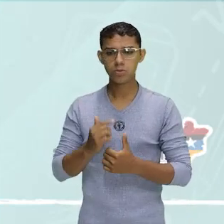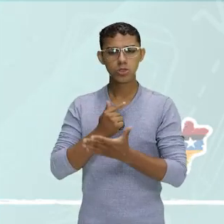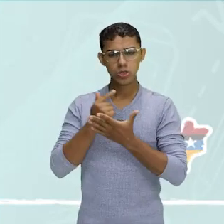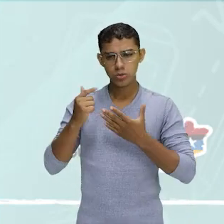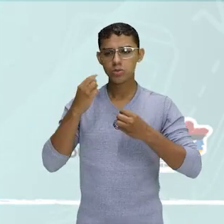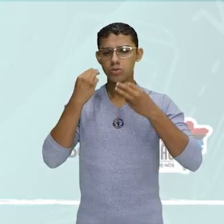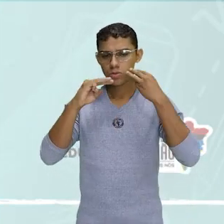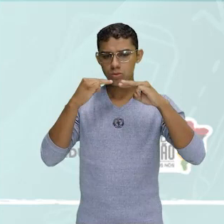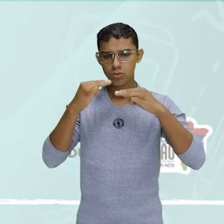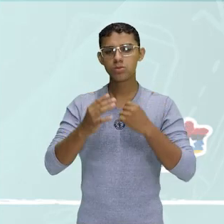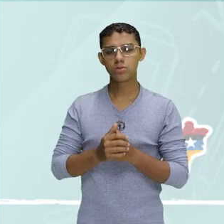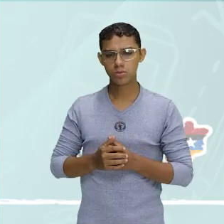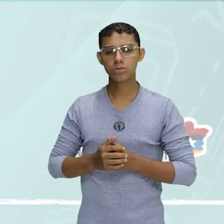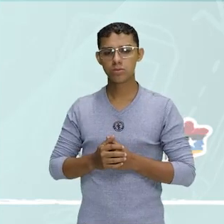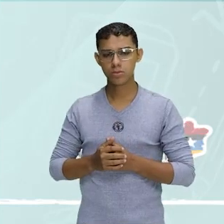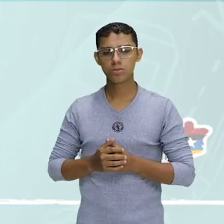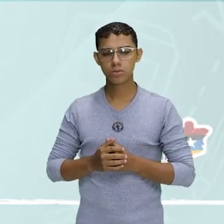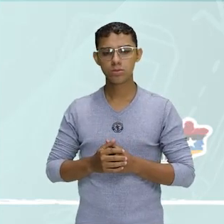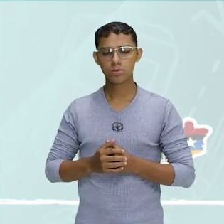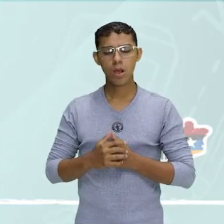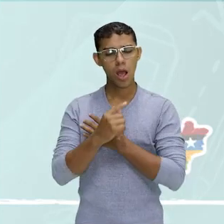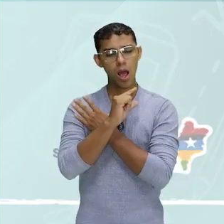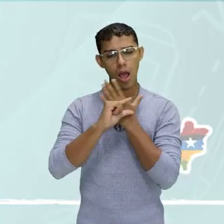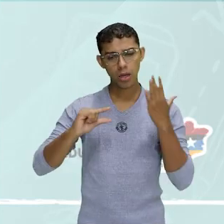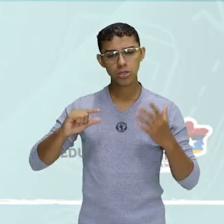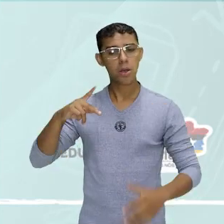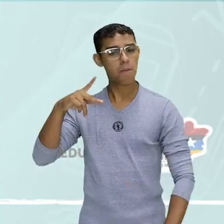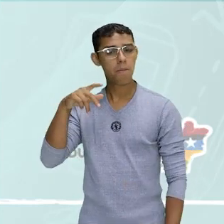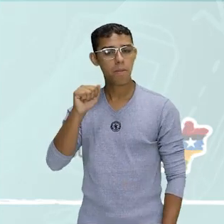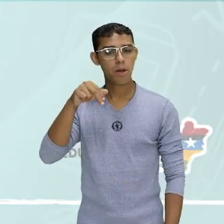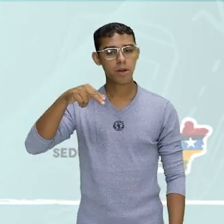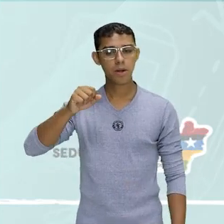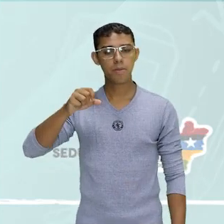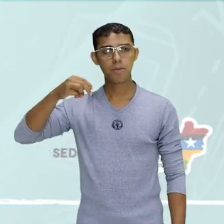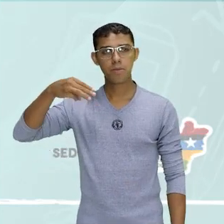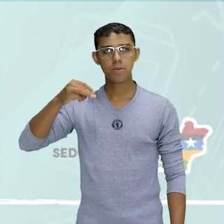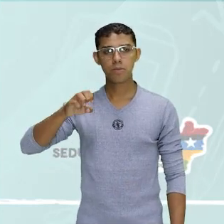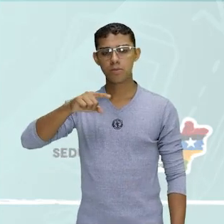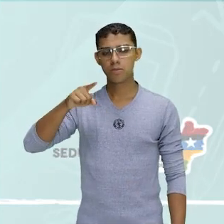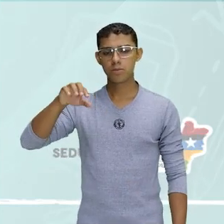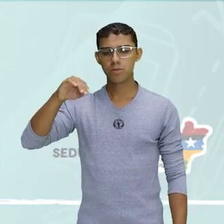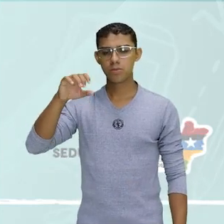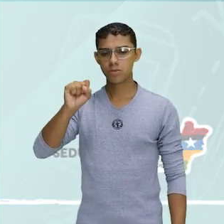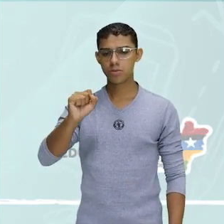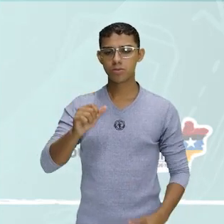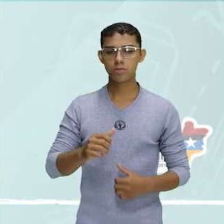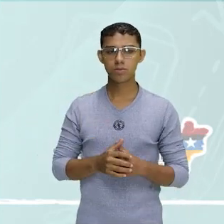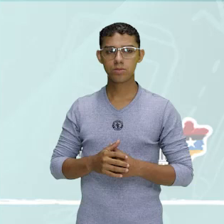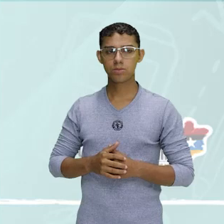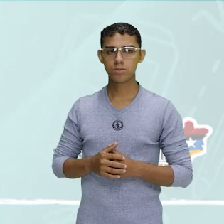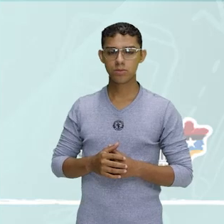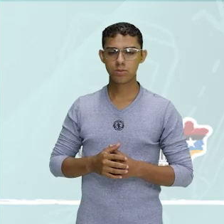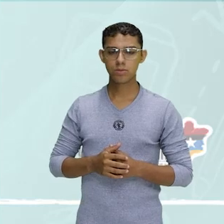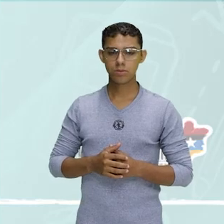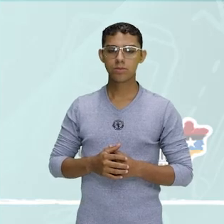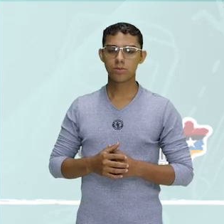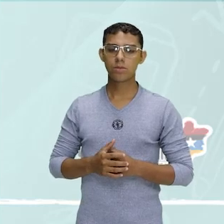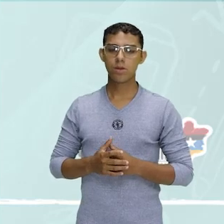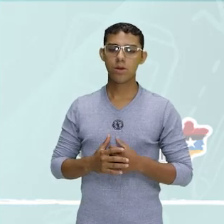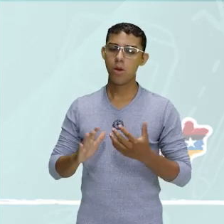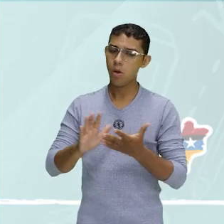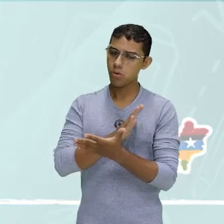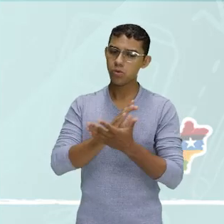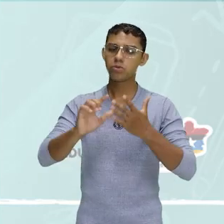Logo, a partir de muitos artistas panameños, né? Que eles começaram a experimentar versando, fazendo versinhos